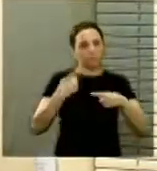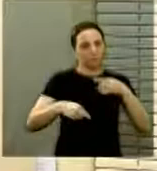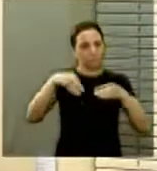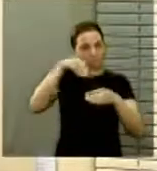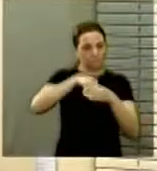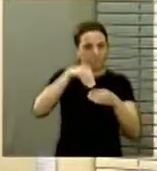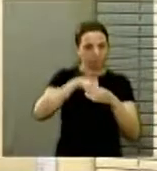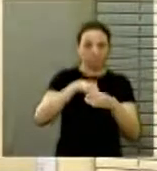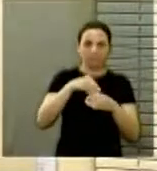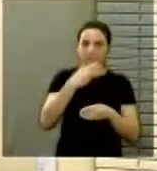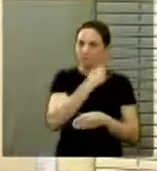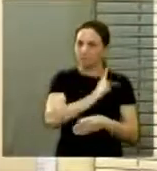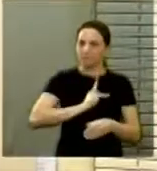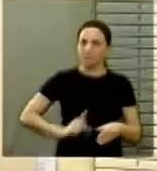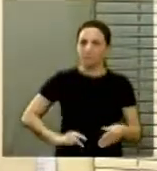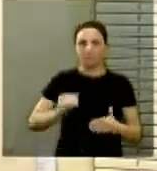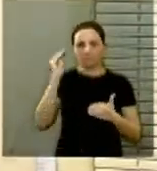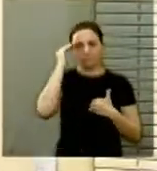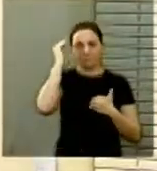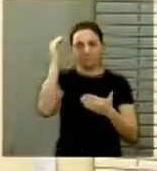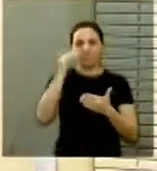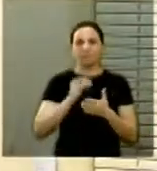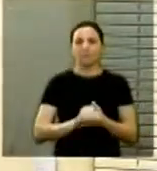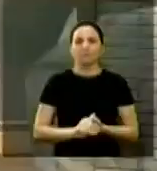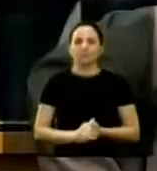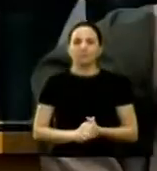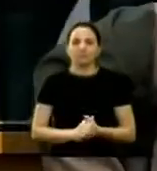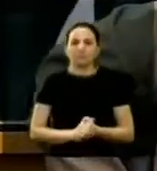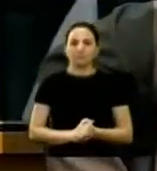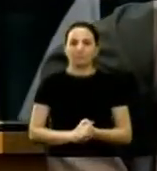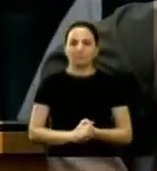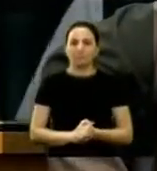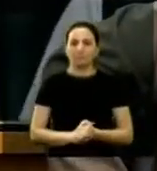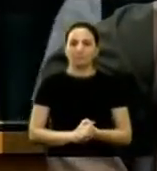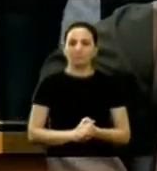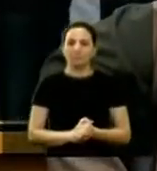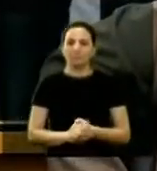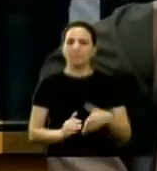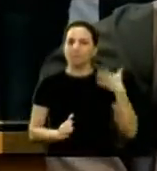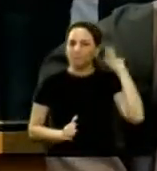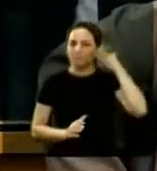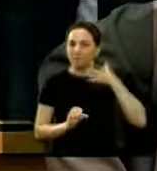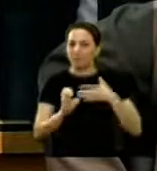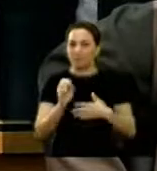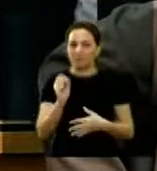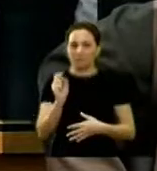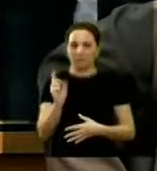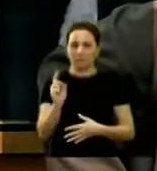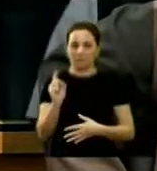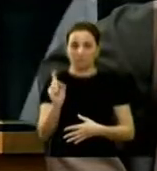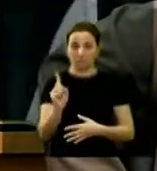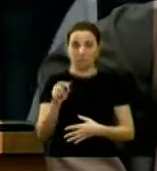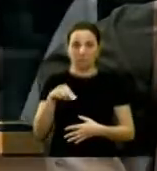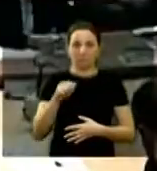das eleições presidenciais. Obrigada. Obrigado, vereadora. Com a palavra, a vereadora Edna Martins.